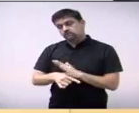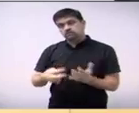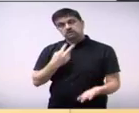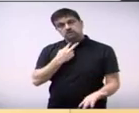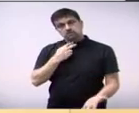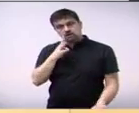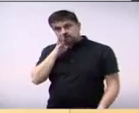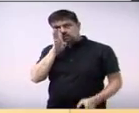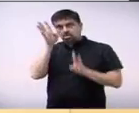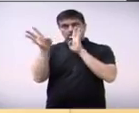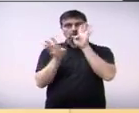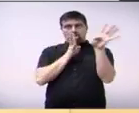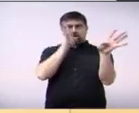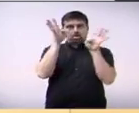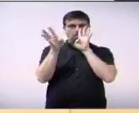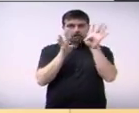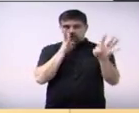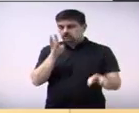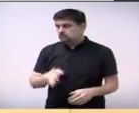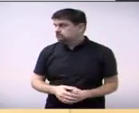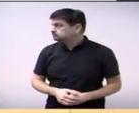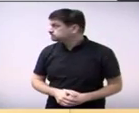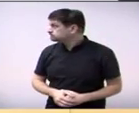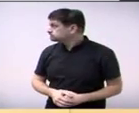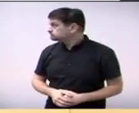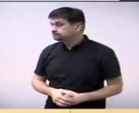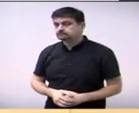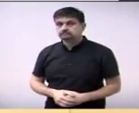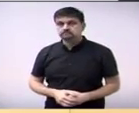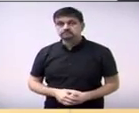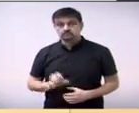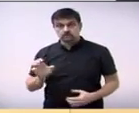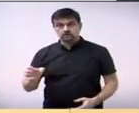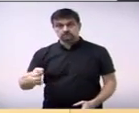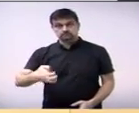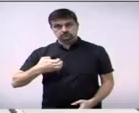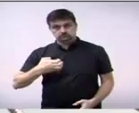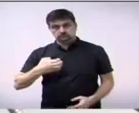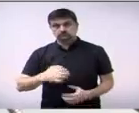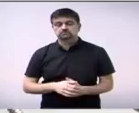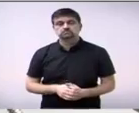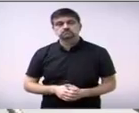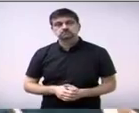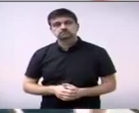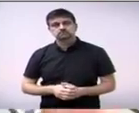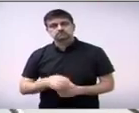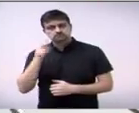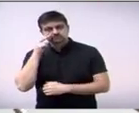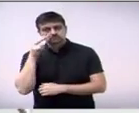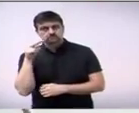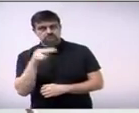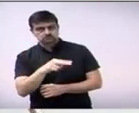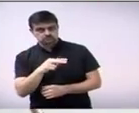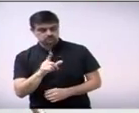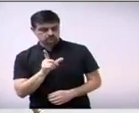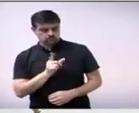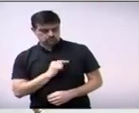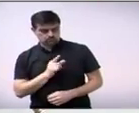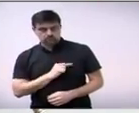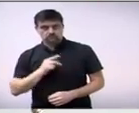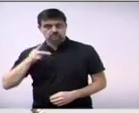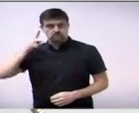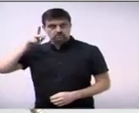qual a palavra do vereador tiguelo senhor presidente só para em cima das palavras do vereador custódio da